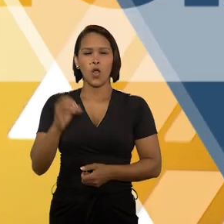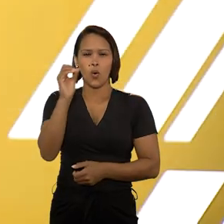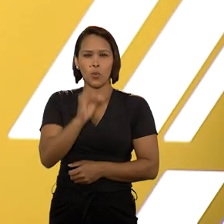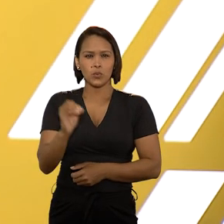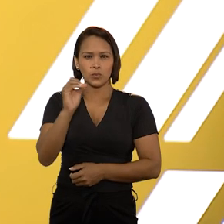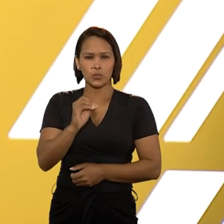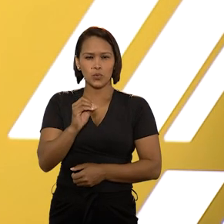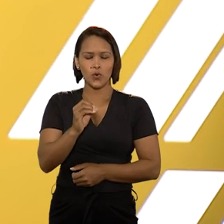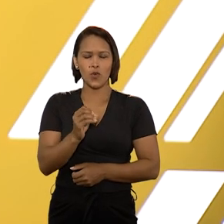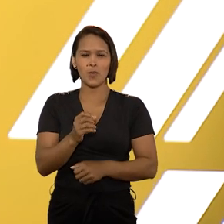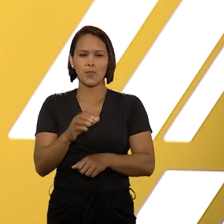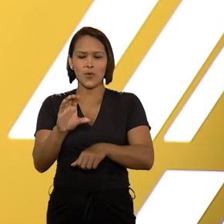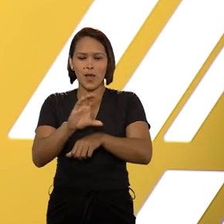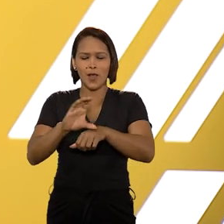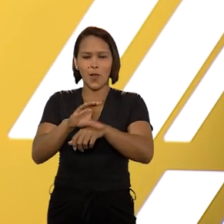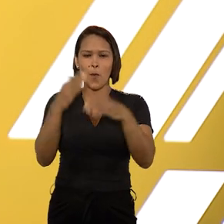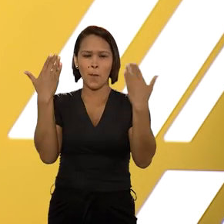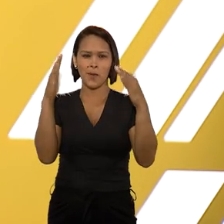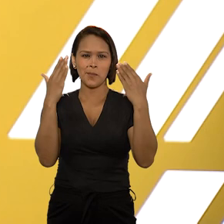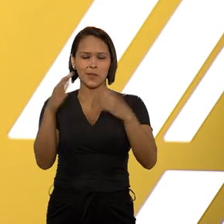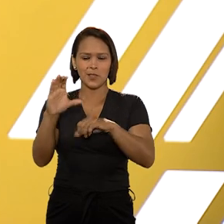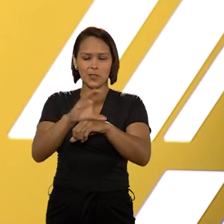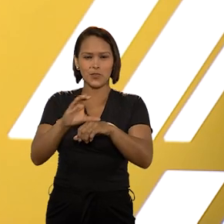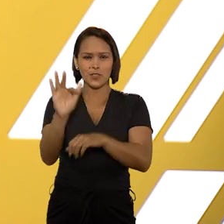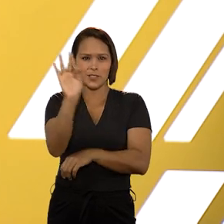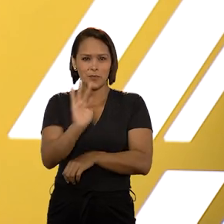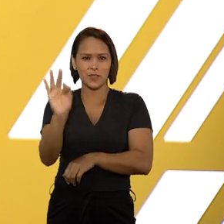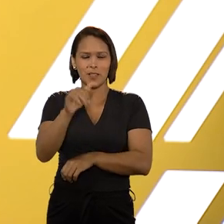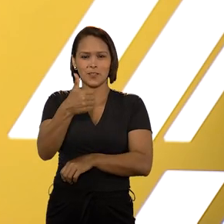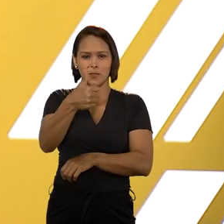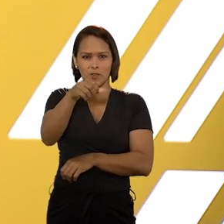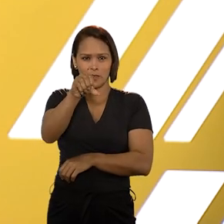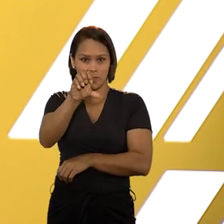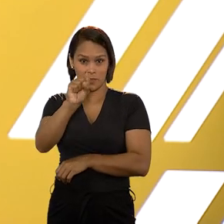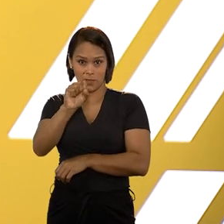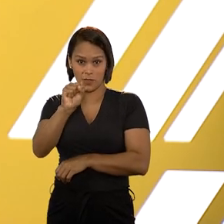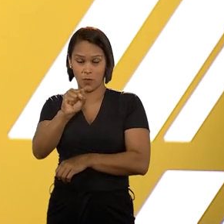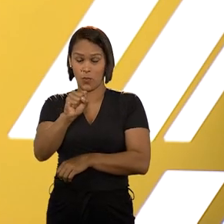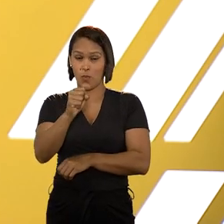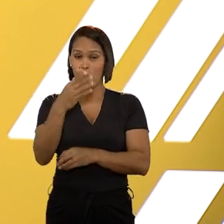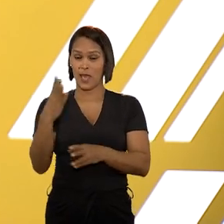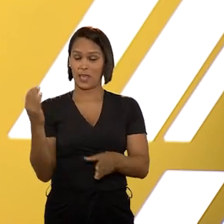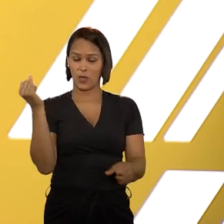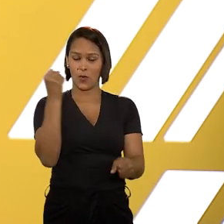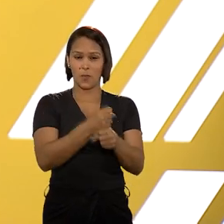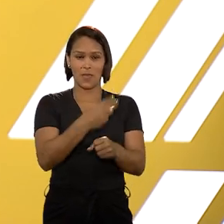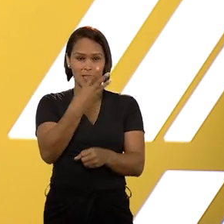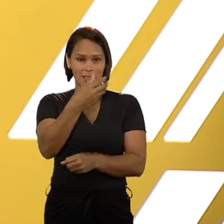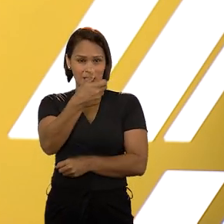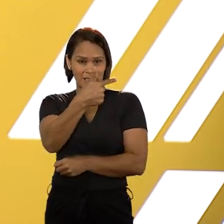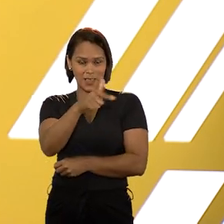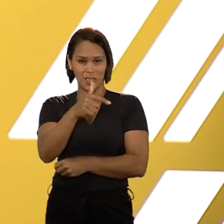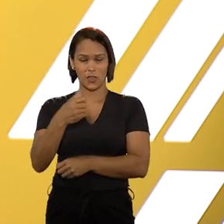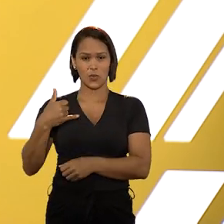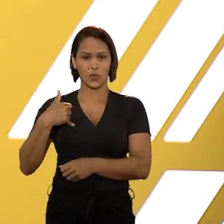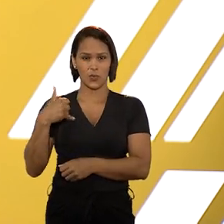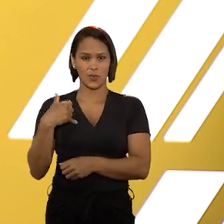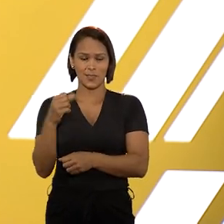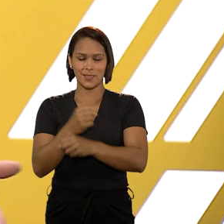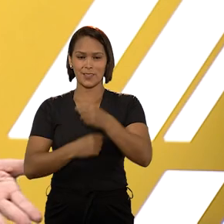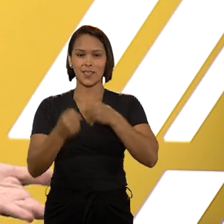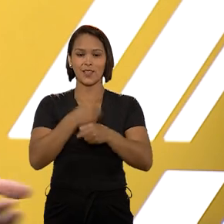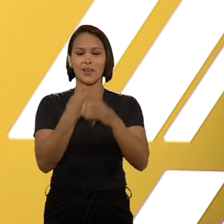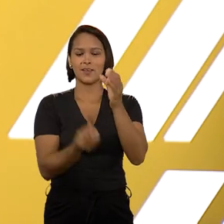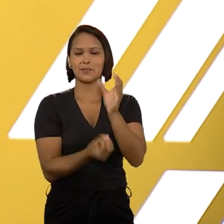Em outubro, a promulgação da Constituição Federal de 1988 completa 32 anos